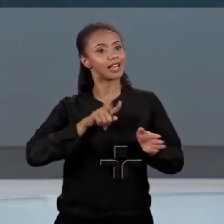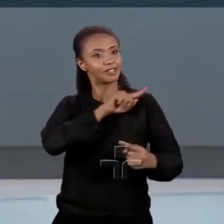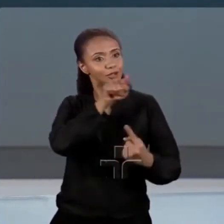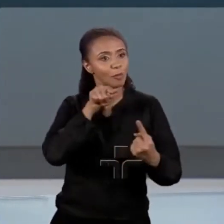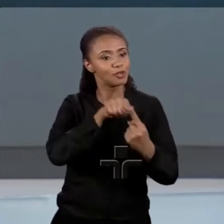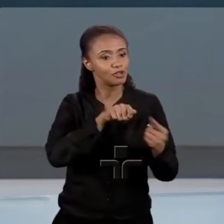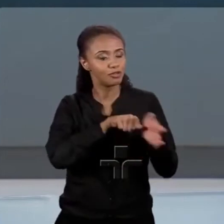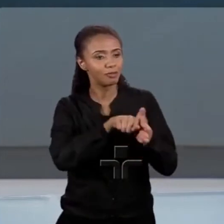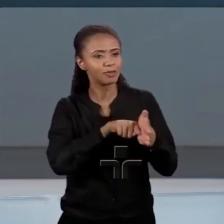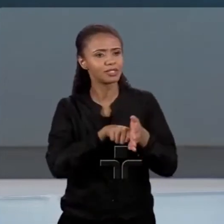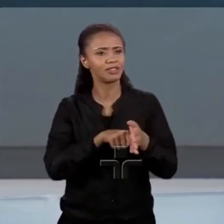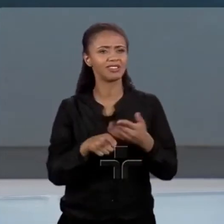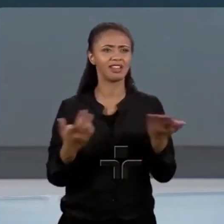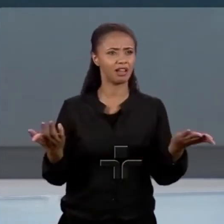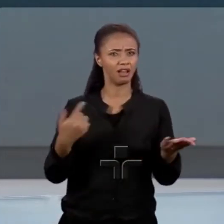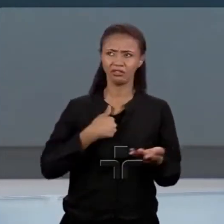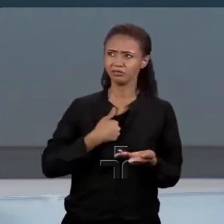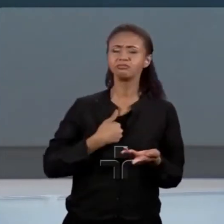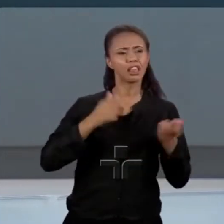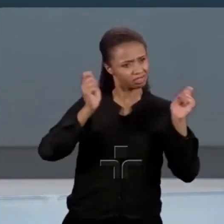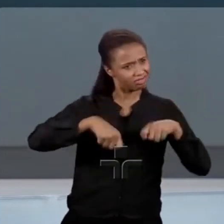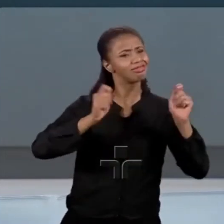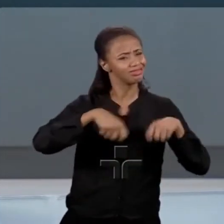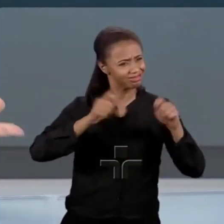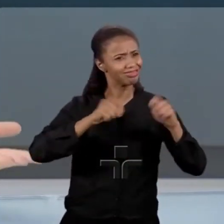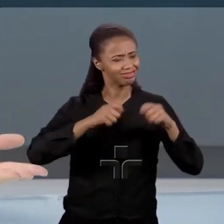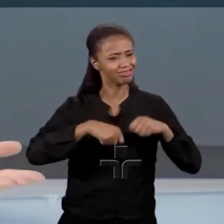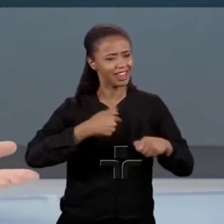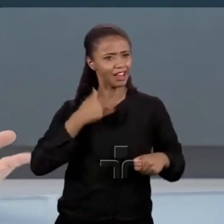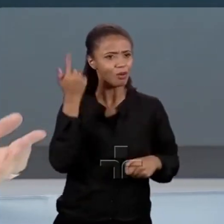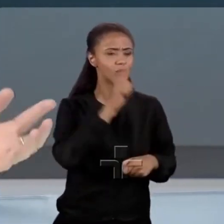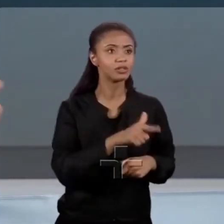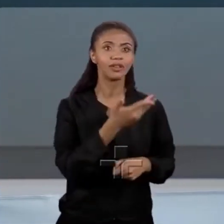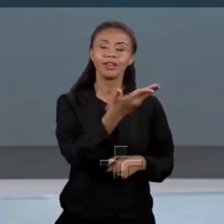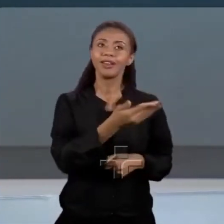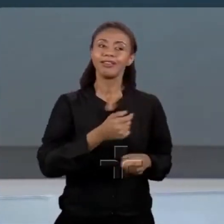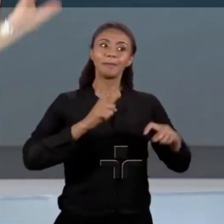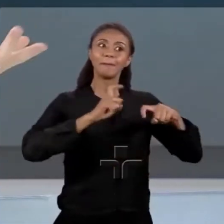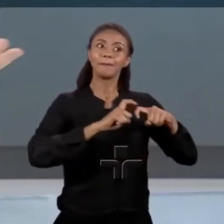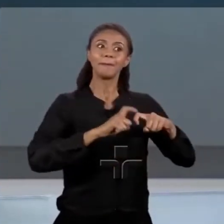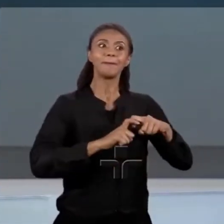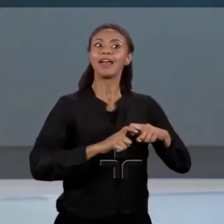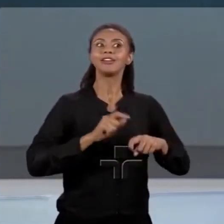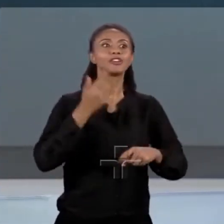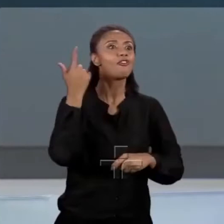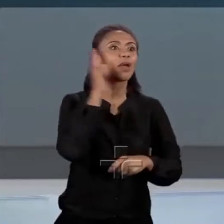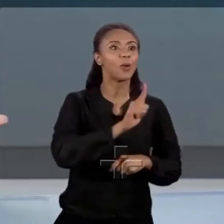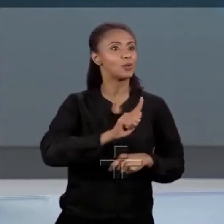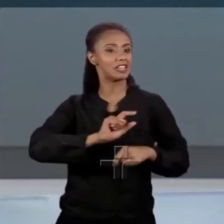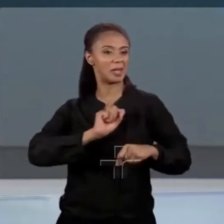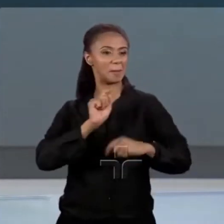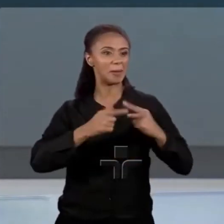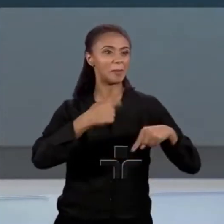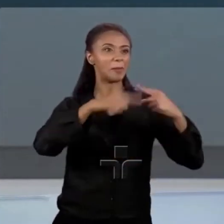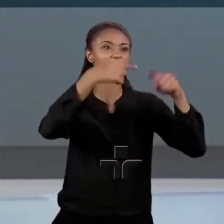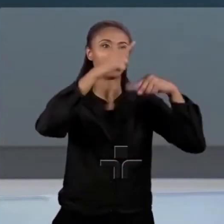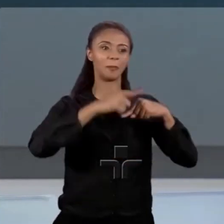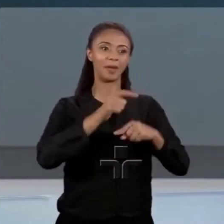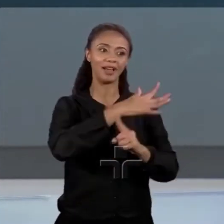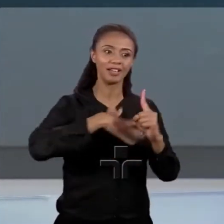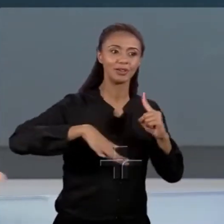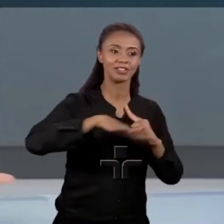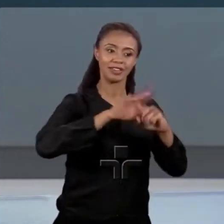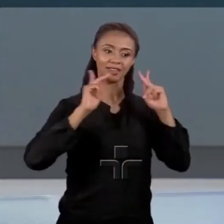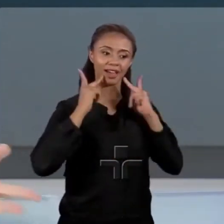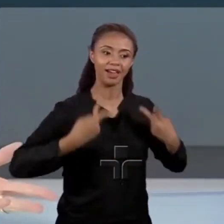né? Da pessoa dizer, mas por que não? Eu vou conseguir, vou empreender. Imagina essa menina médica. O que ela vai conseguir trazer para a humanidade, né? Para além de...